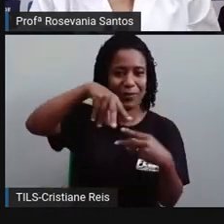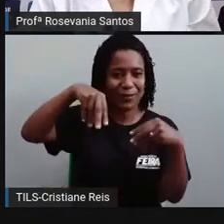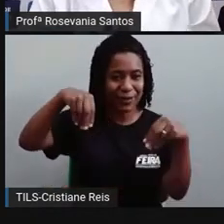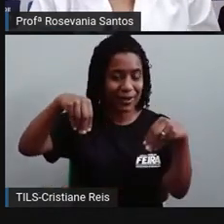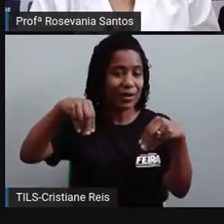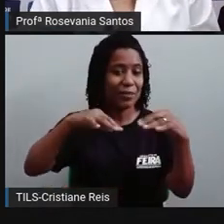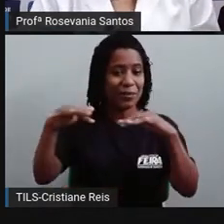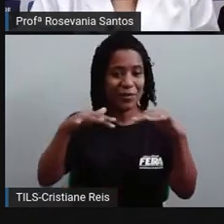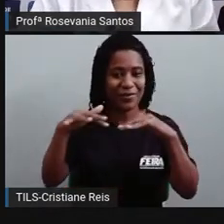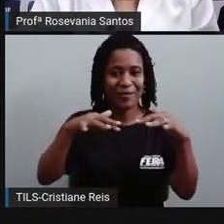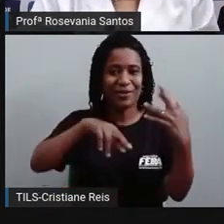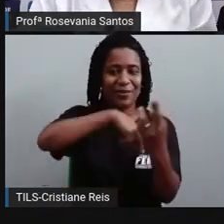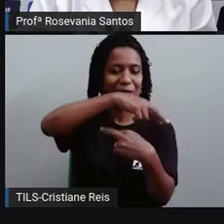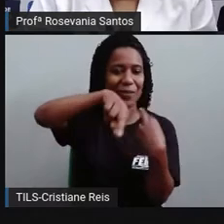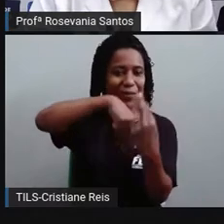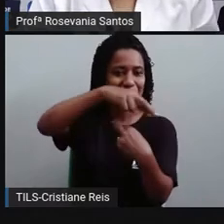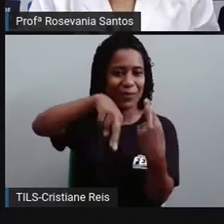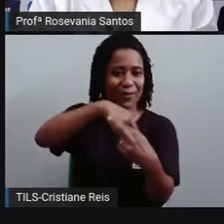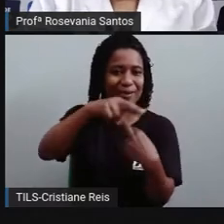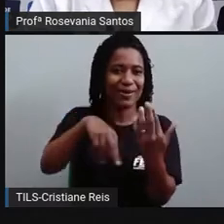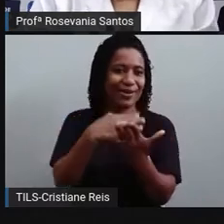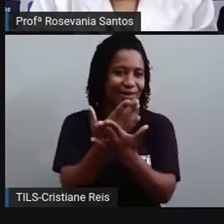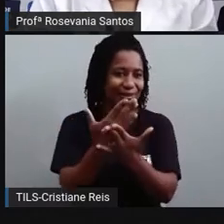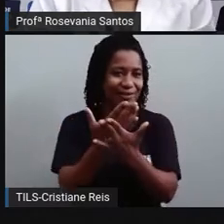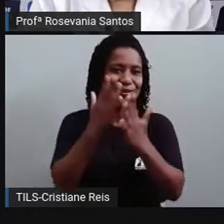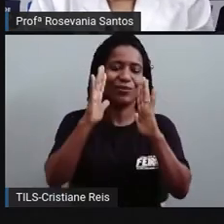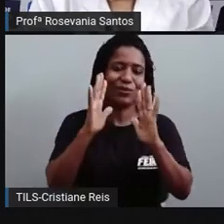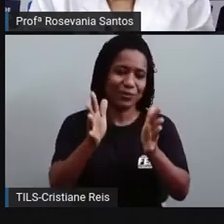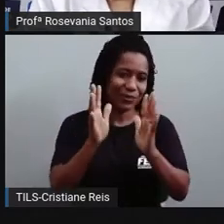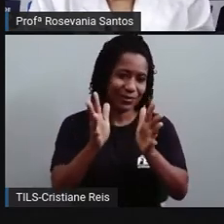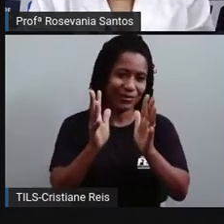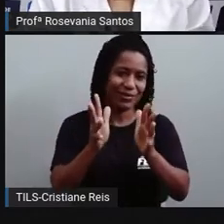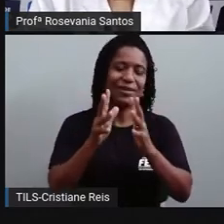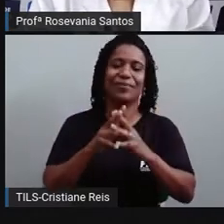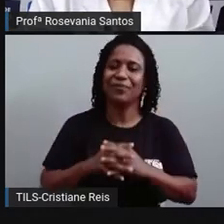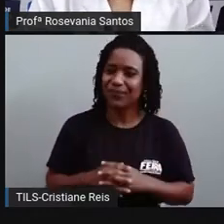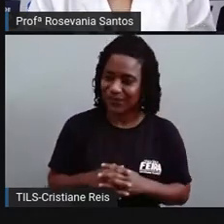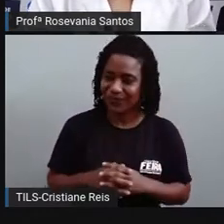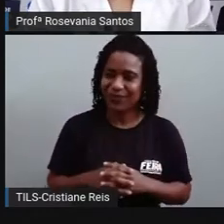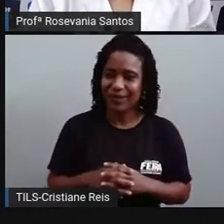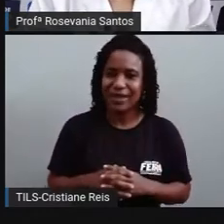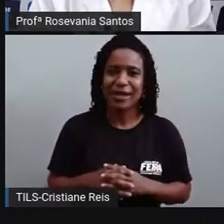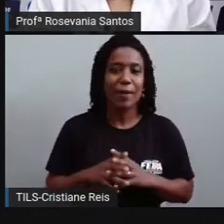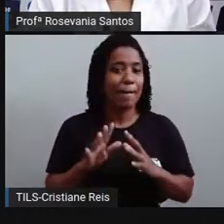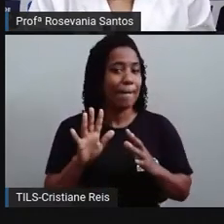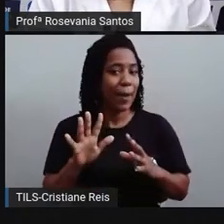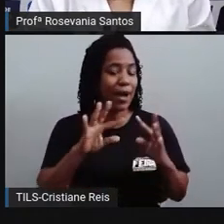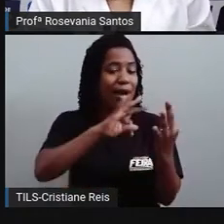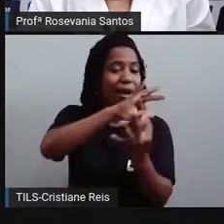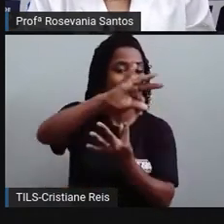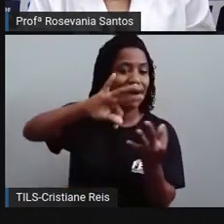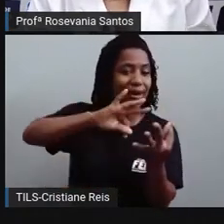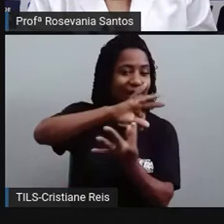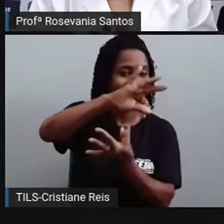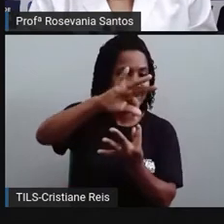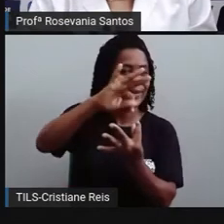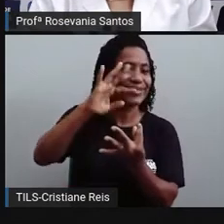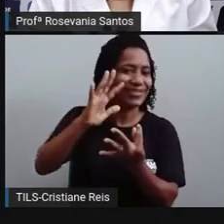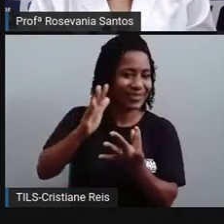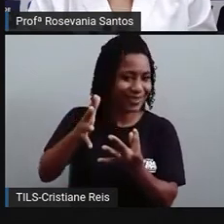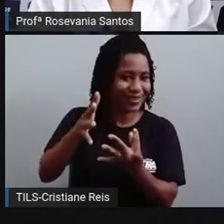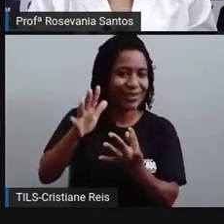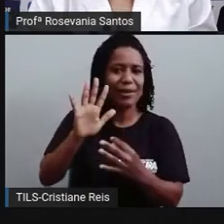nós estudamos foi o movimento de rotação. Junto com o movimento de translação. Mas, para a gente estudar os cursos